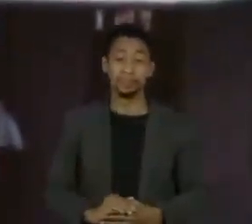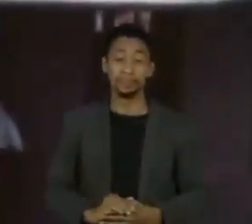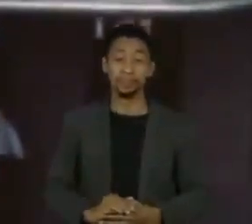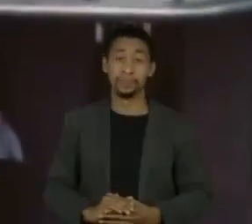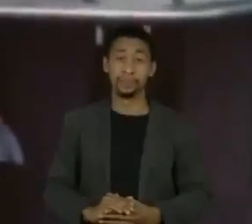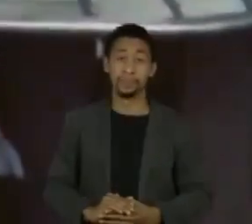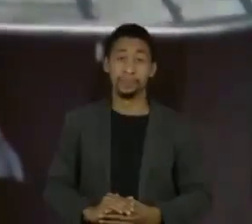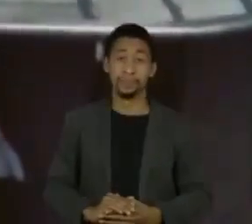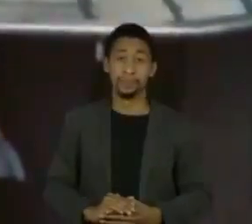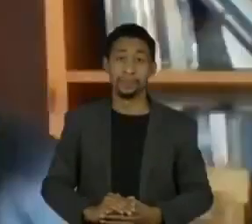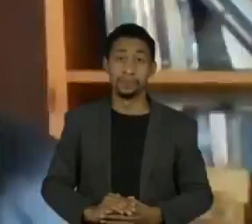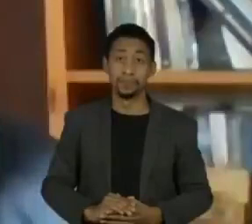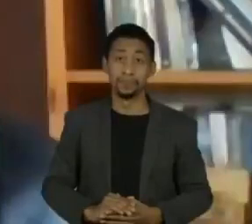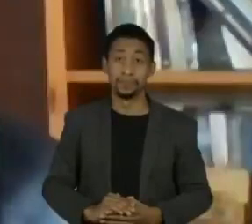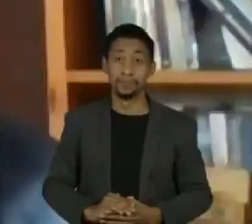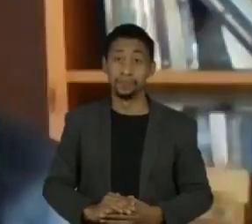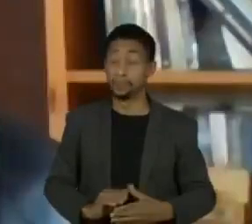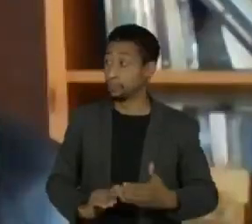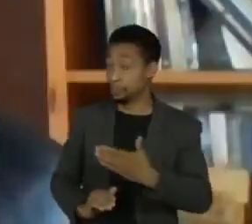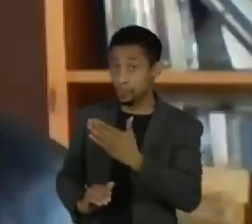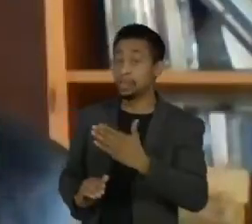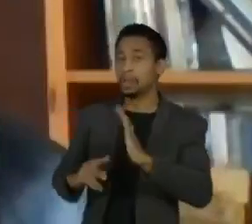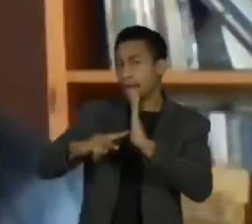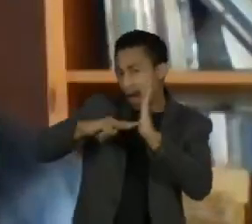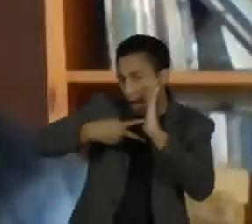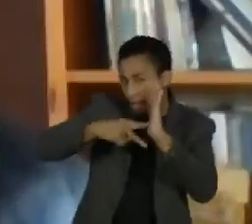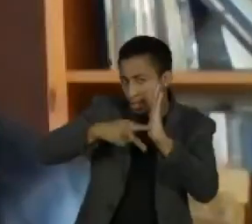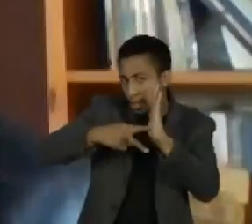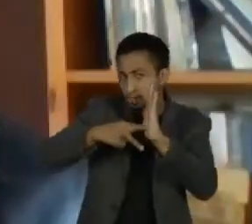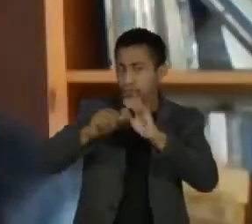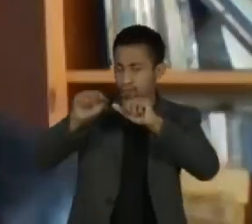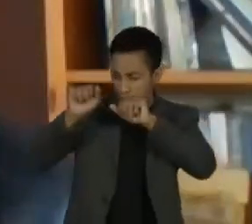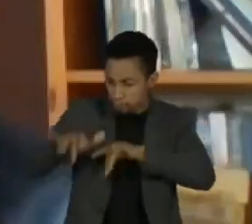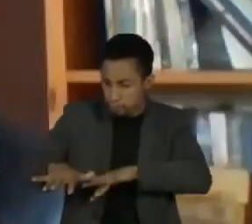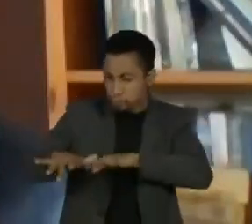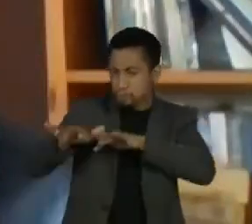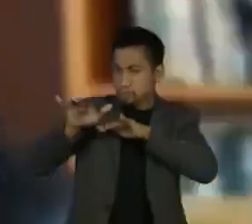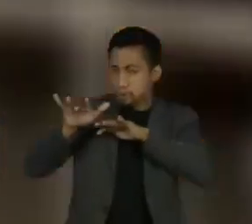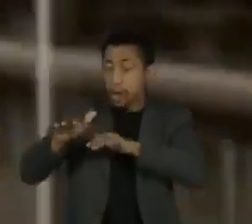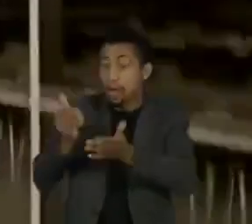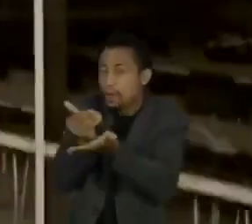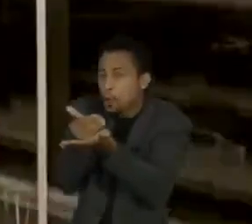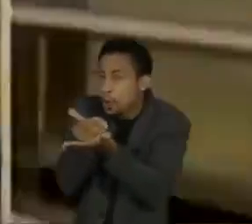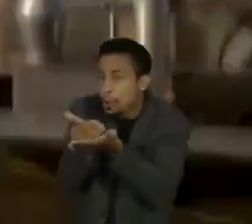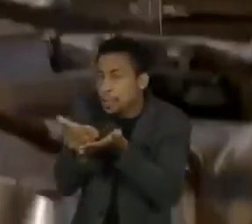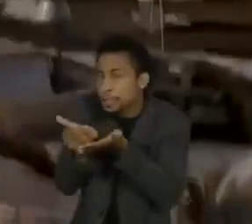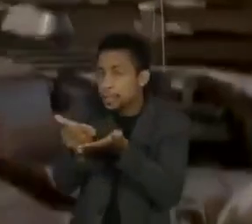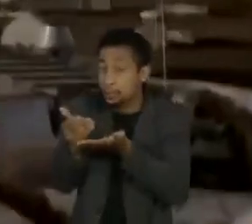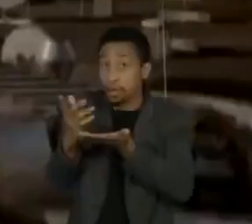O movimento sindical estava começando a ficar forte naquele período. Eles queriam parar isso.